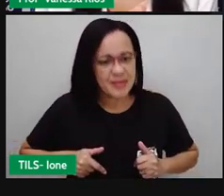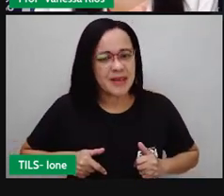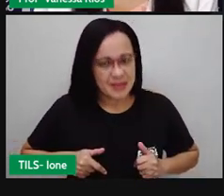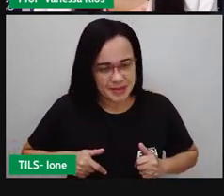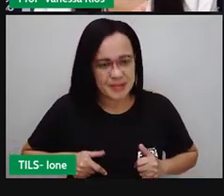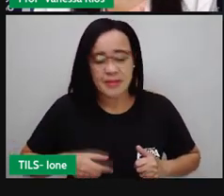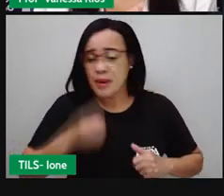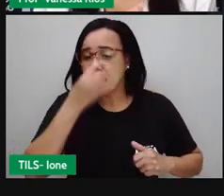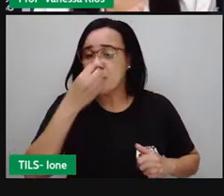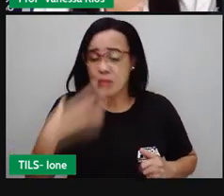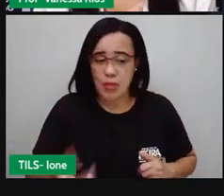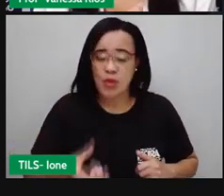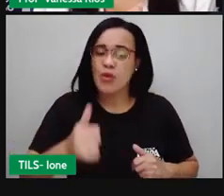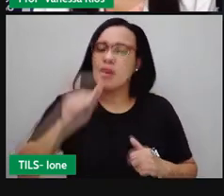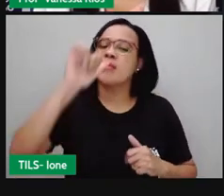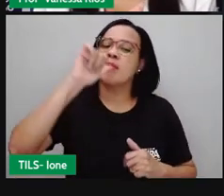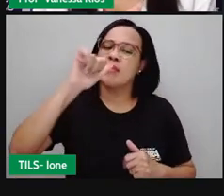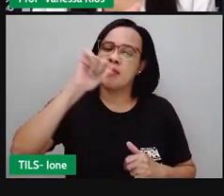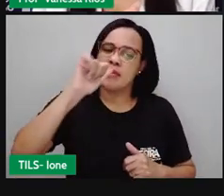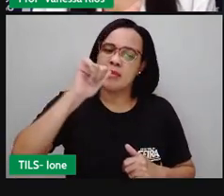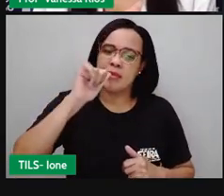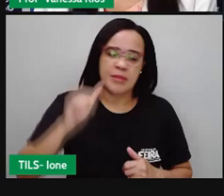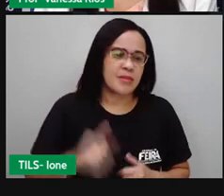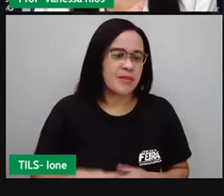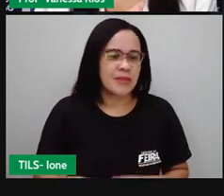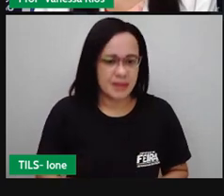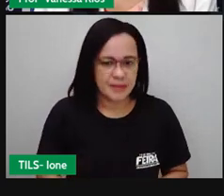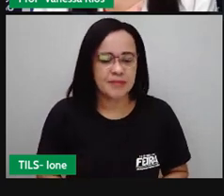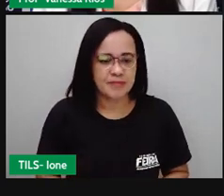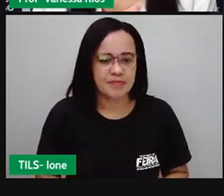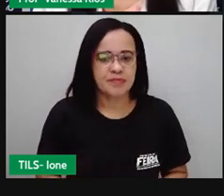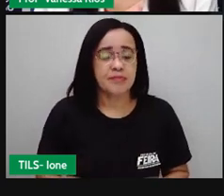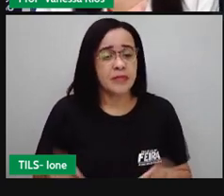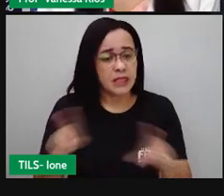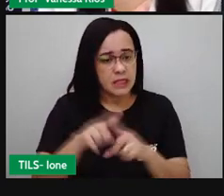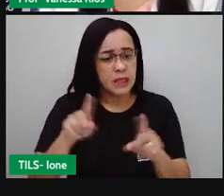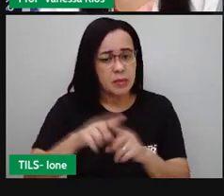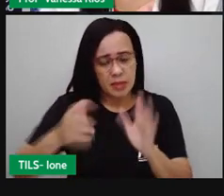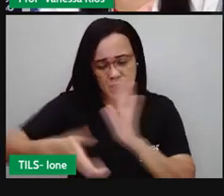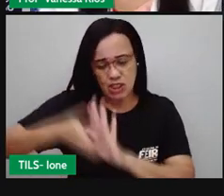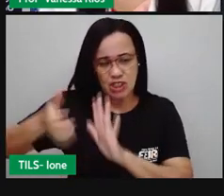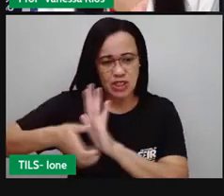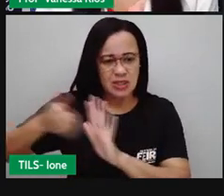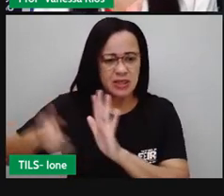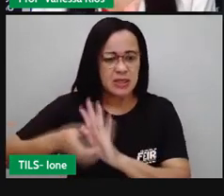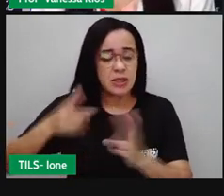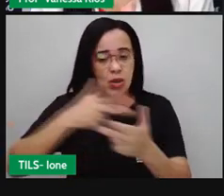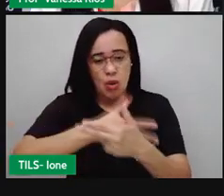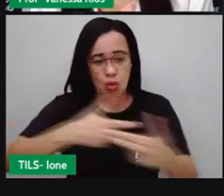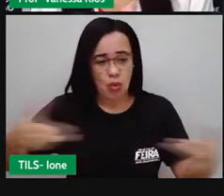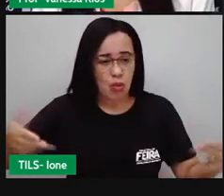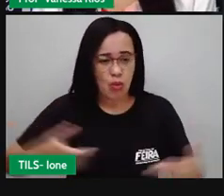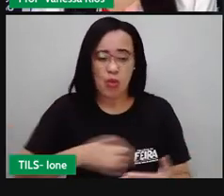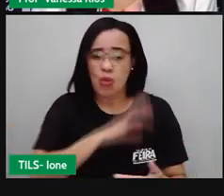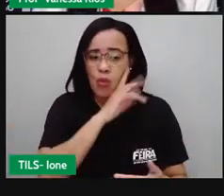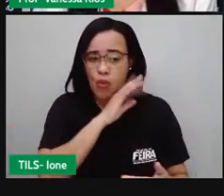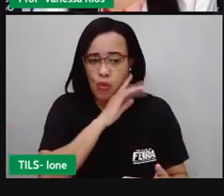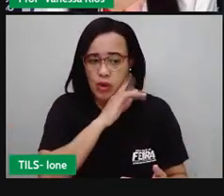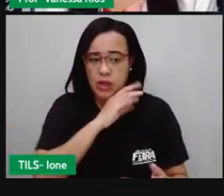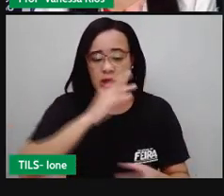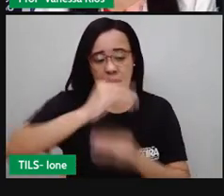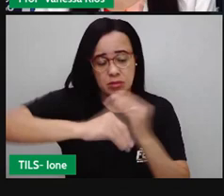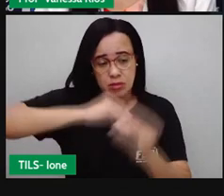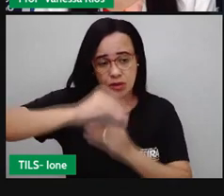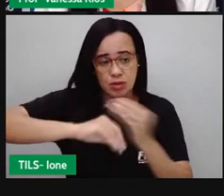boa, né? Para que a gente beba. Então, ele retira aí resíduos que não fazem bem para a nossa saúde, torna a água limpa.